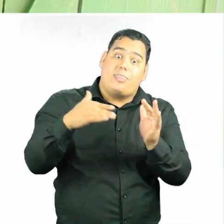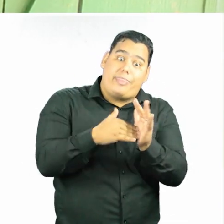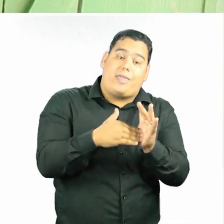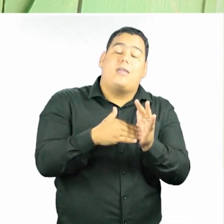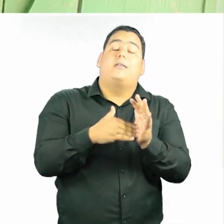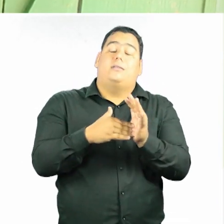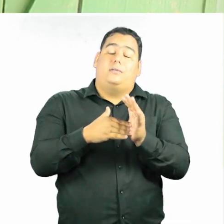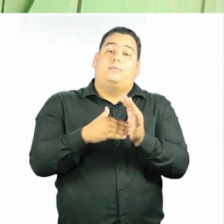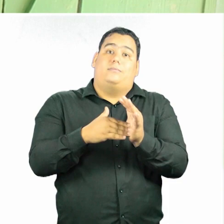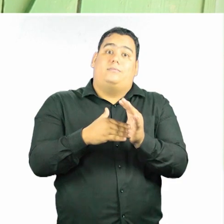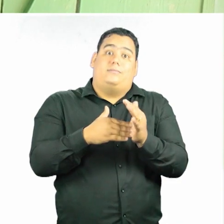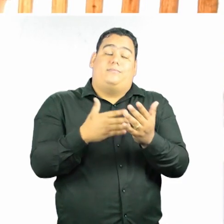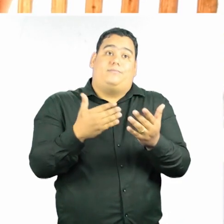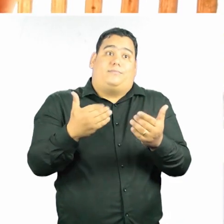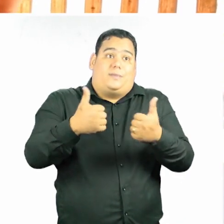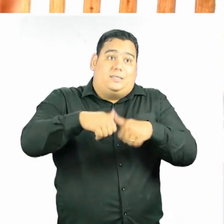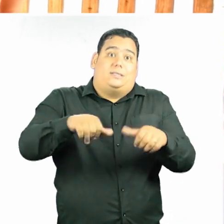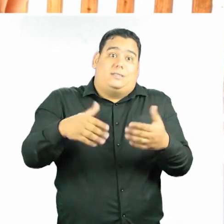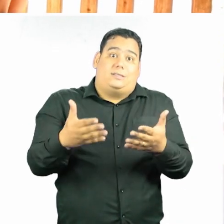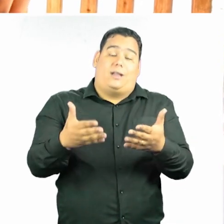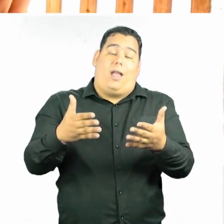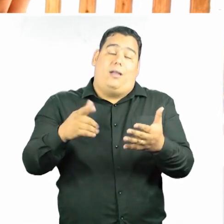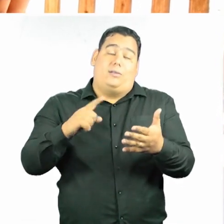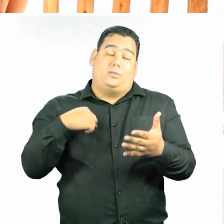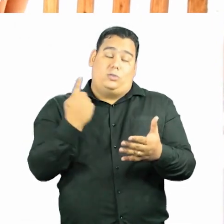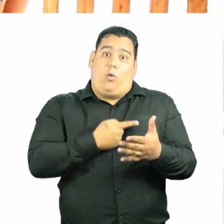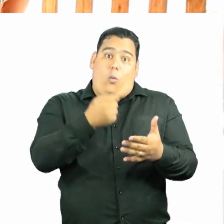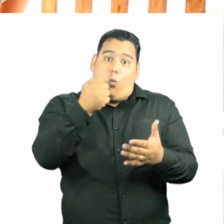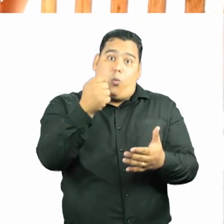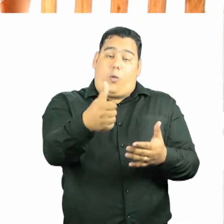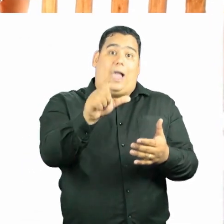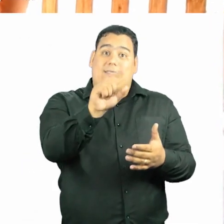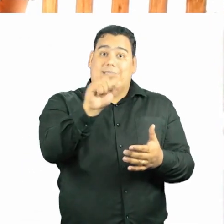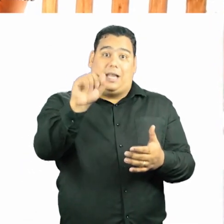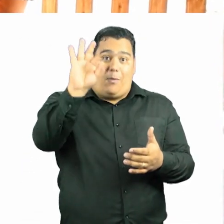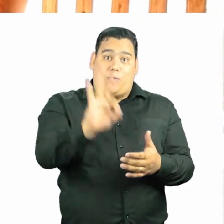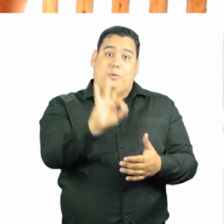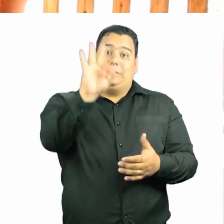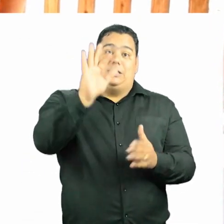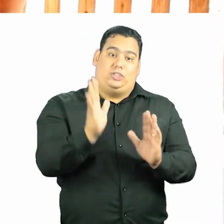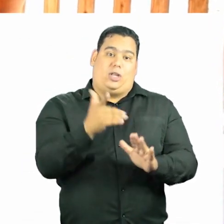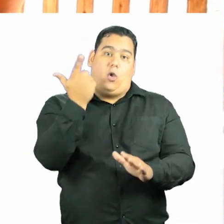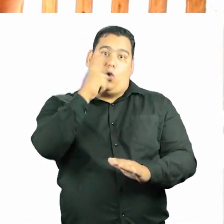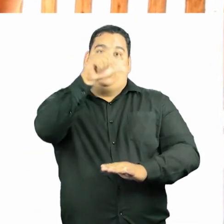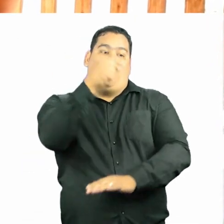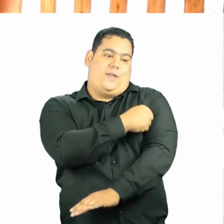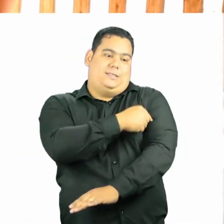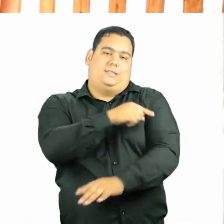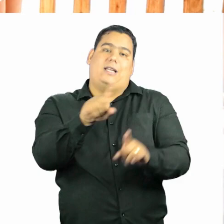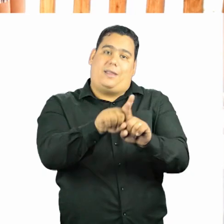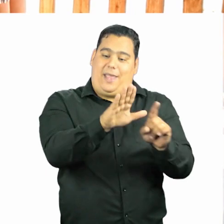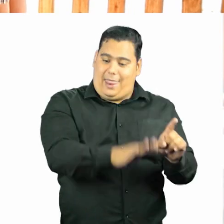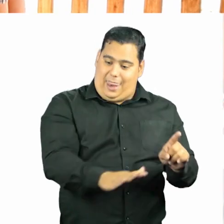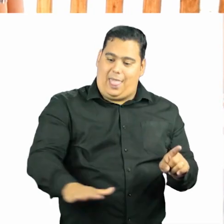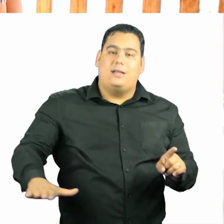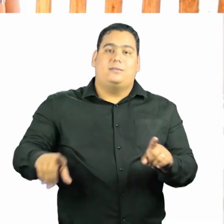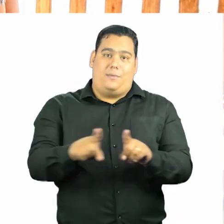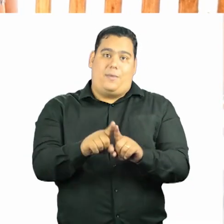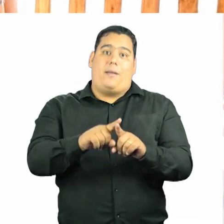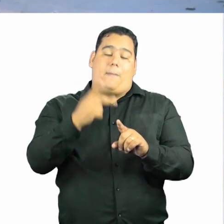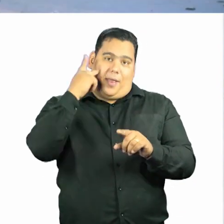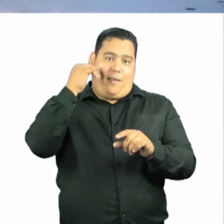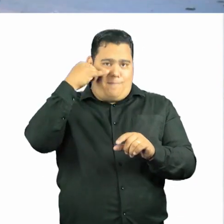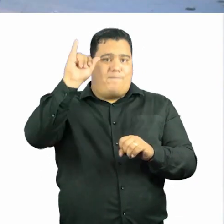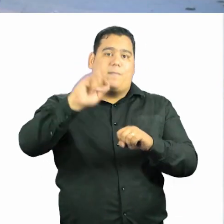Daí, tem que estar assim, a gente está quase 100% de vacina com as crianças também. Covid.